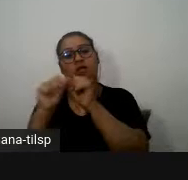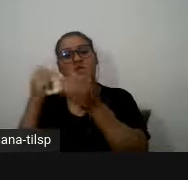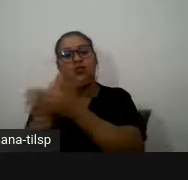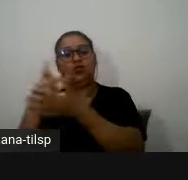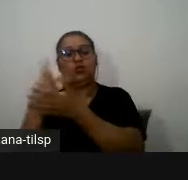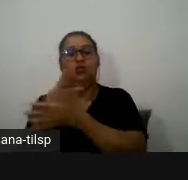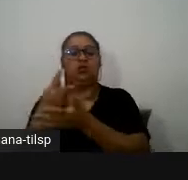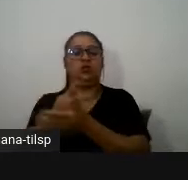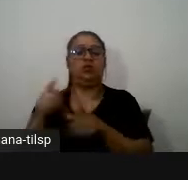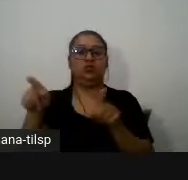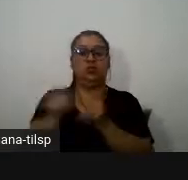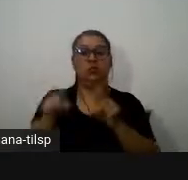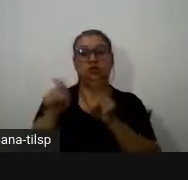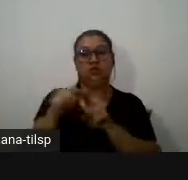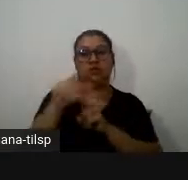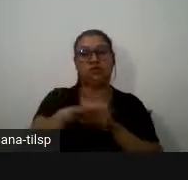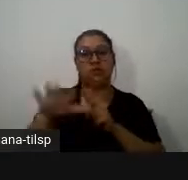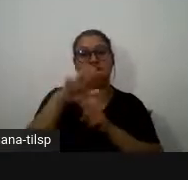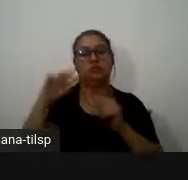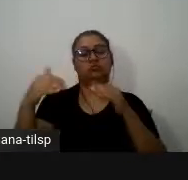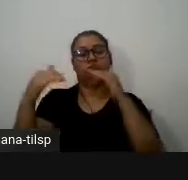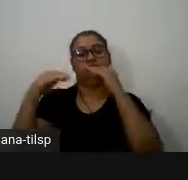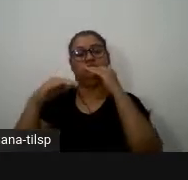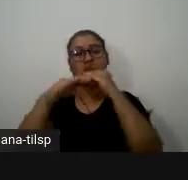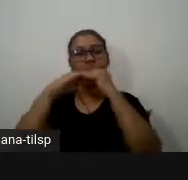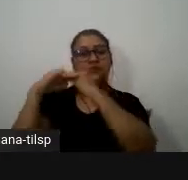sobretudo através de parâmetros de análise